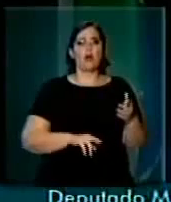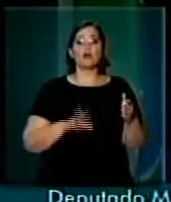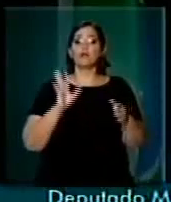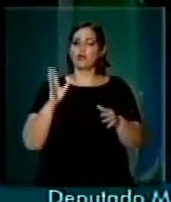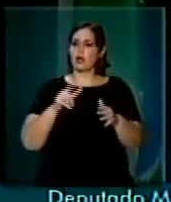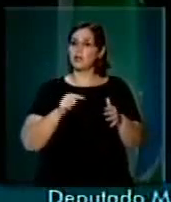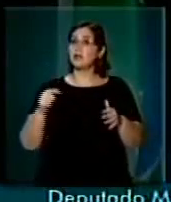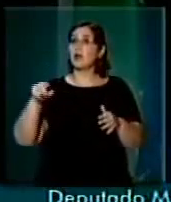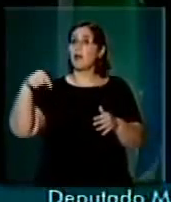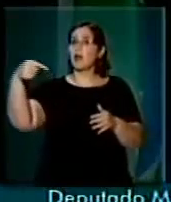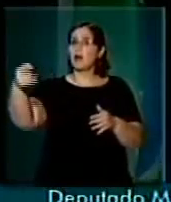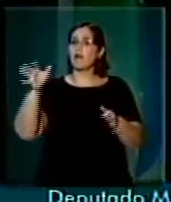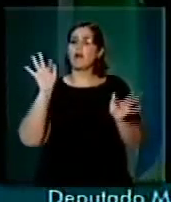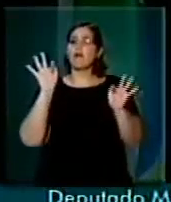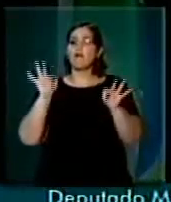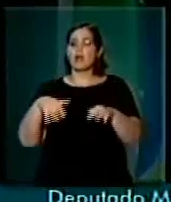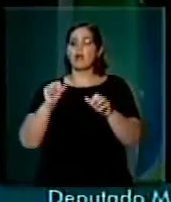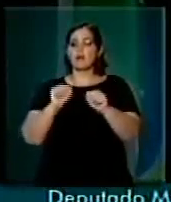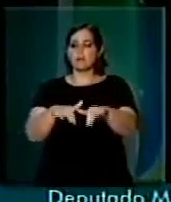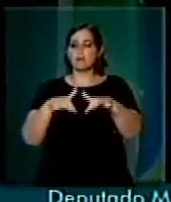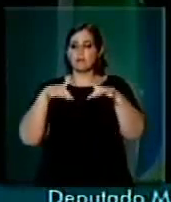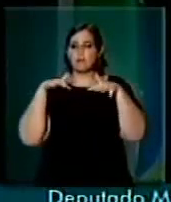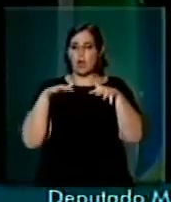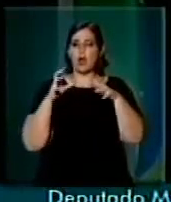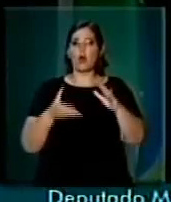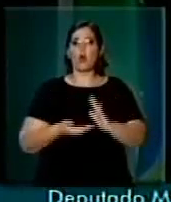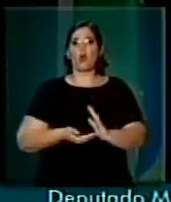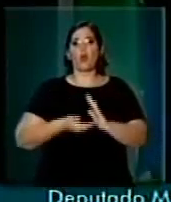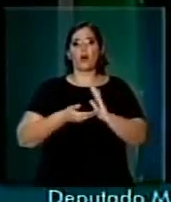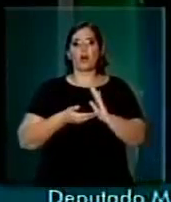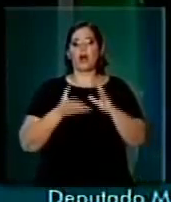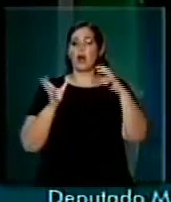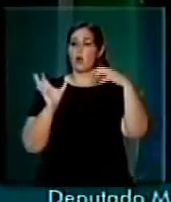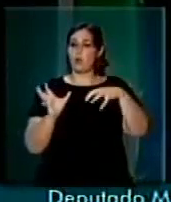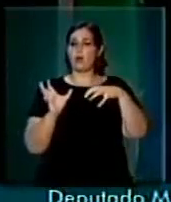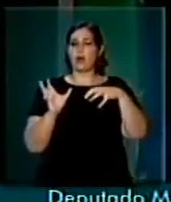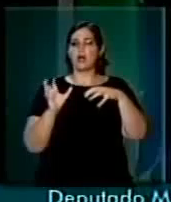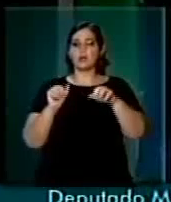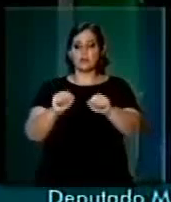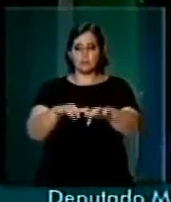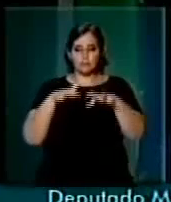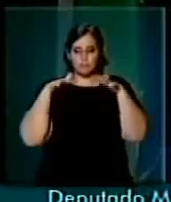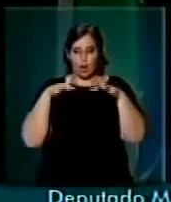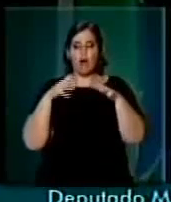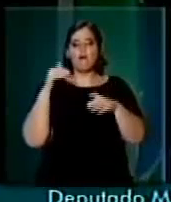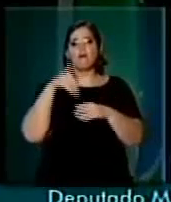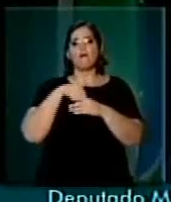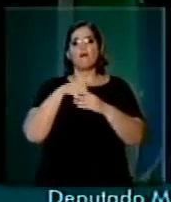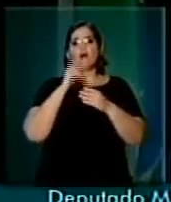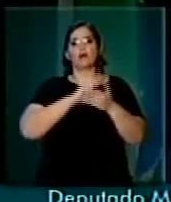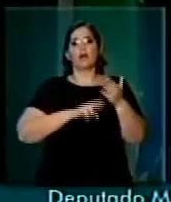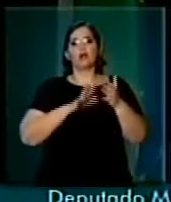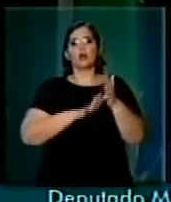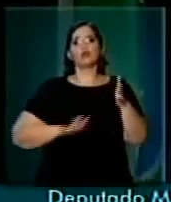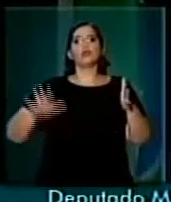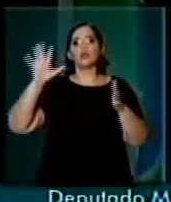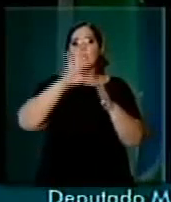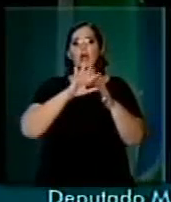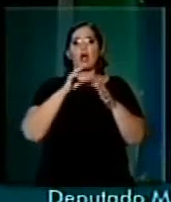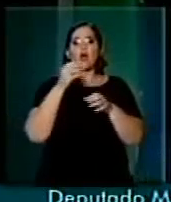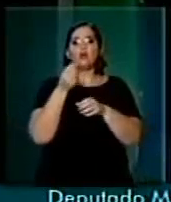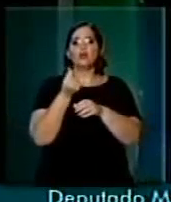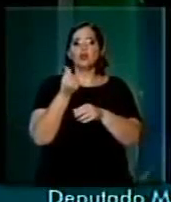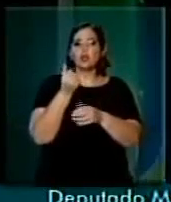votar em plenário do Congresso Nacional o relatório geral do orçamento para 2010.